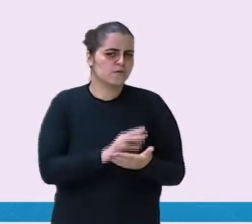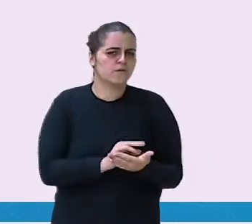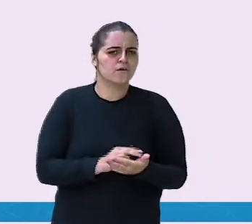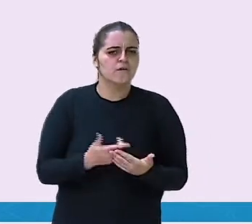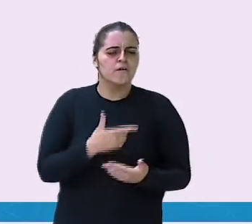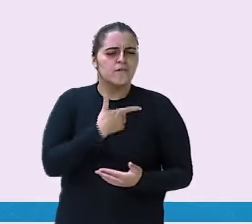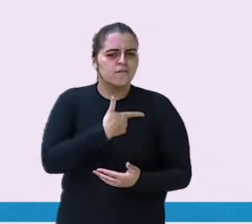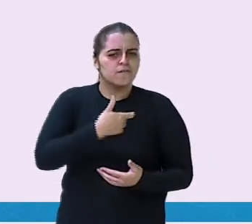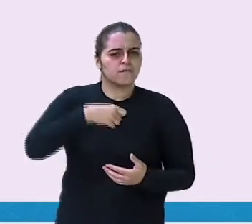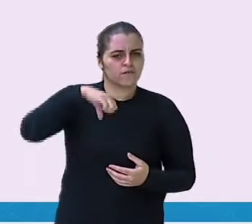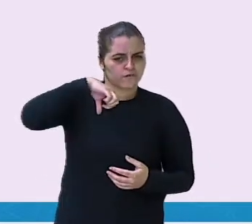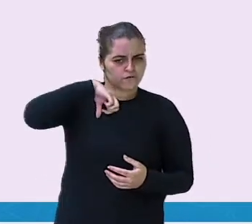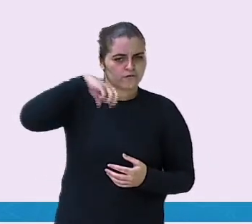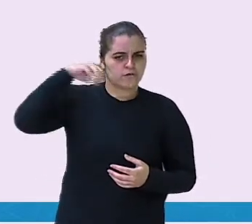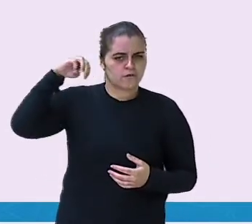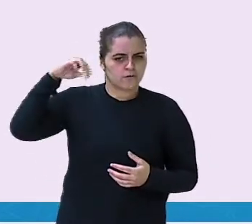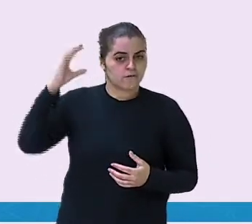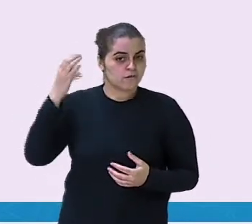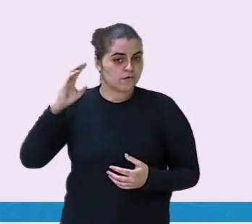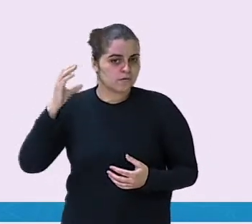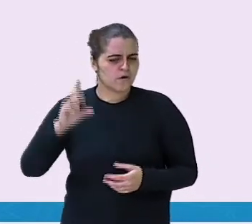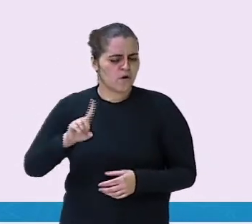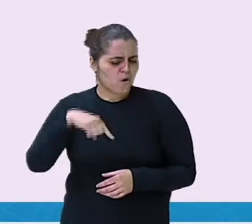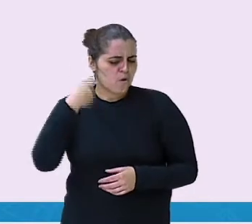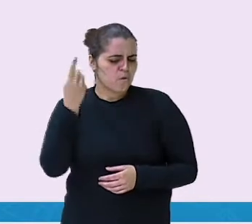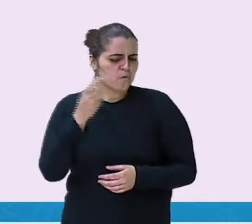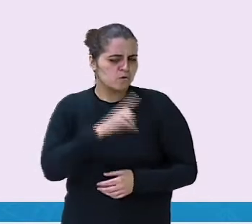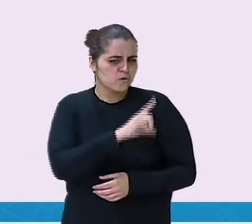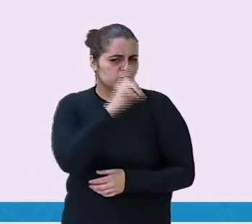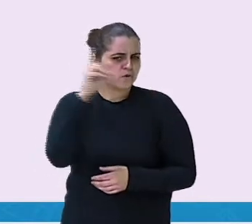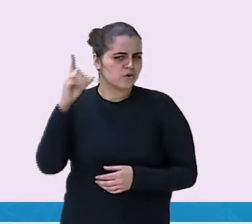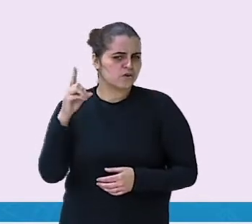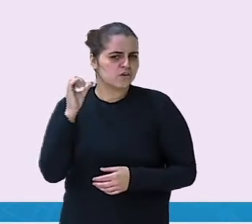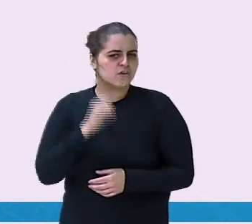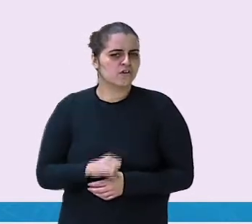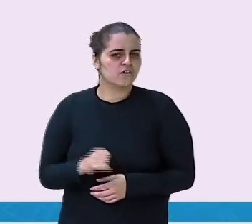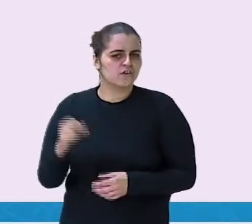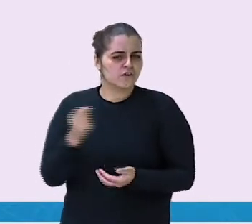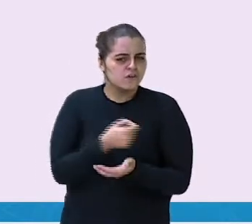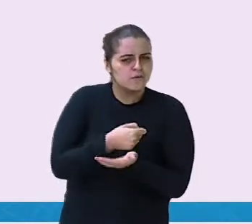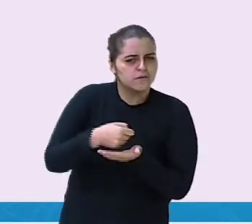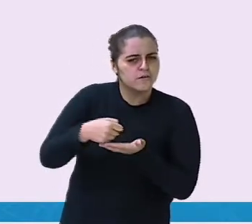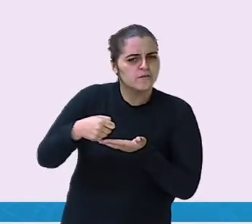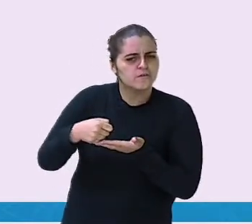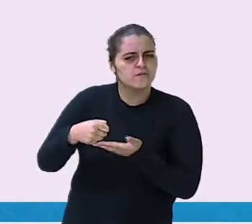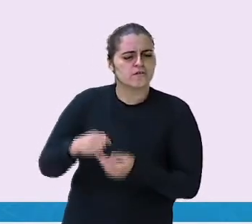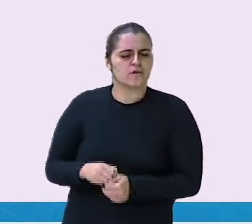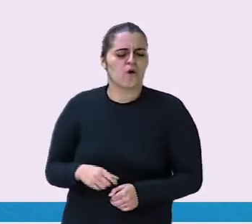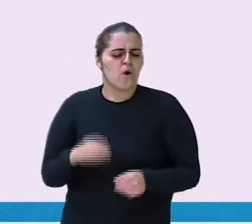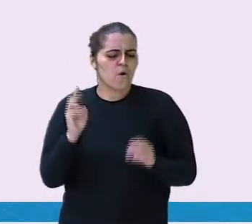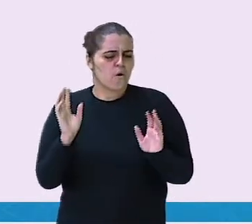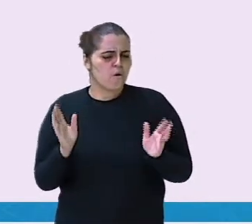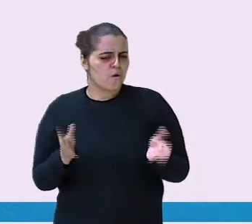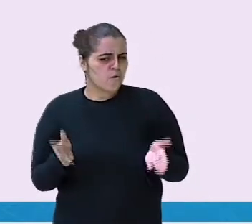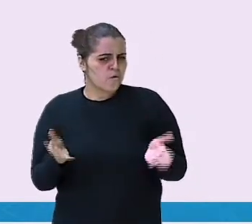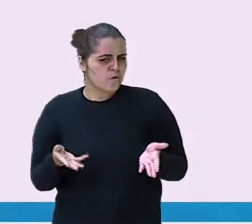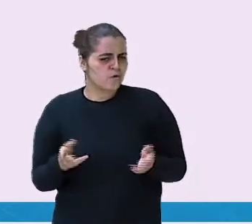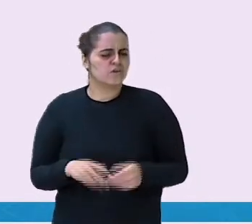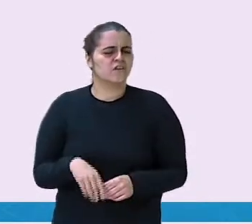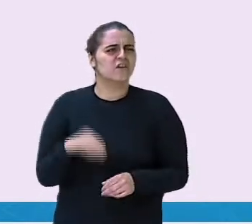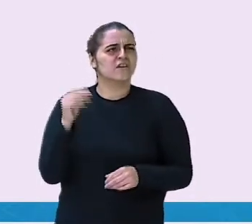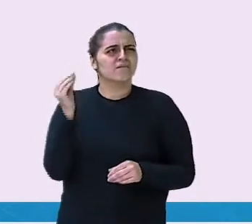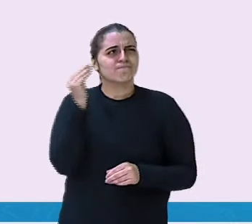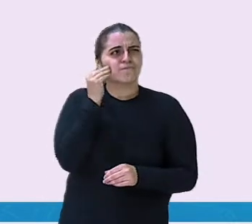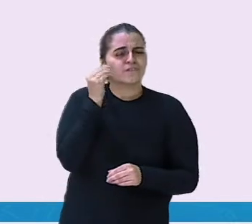29 de março. Outra data, outra anotação. Hoje, tentei ensinar a